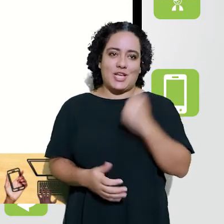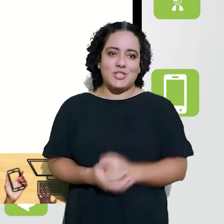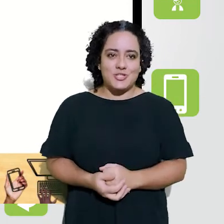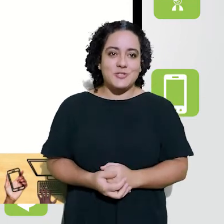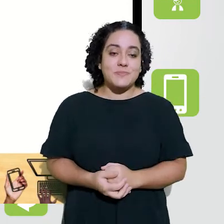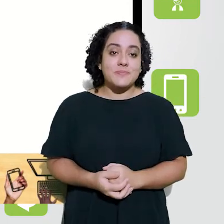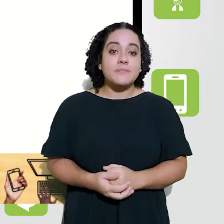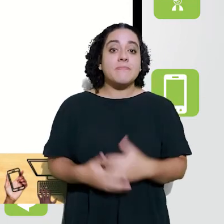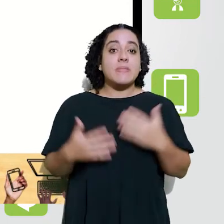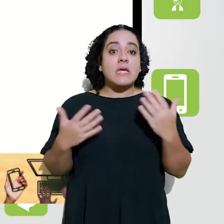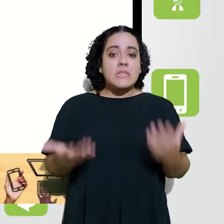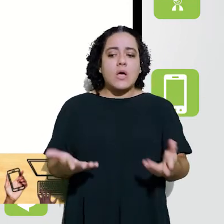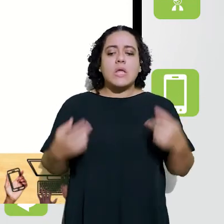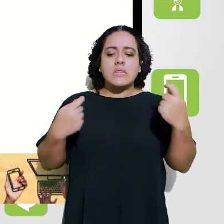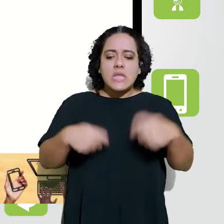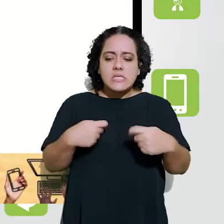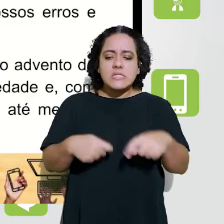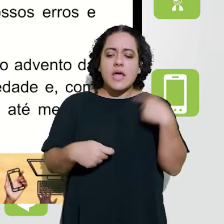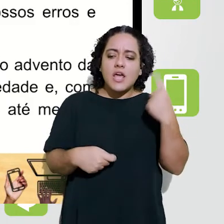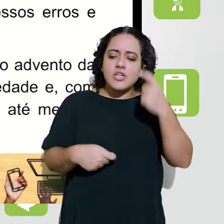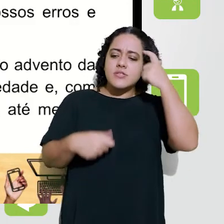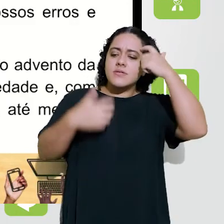conexão que está por aí.